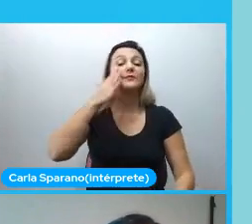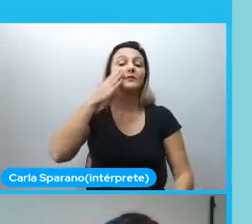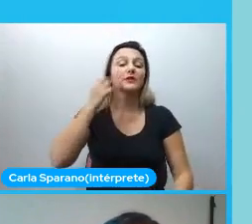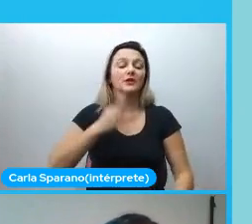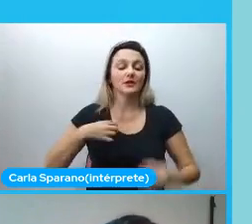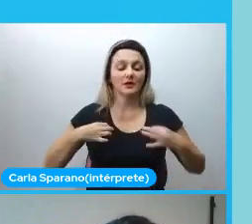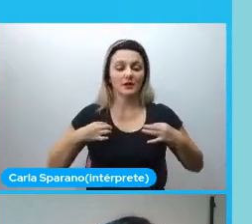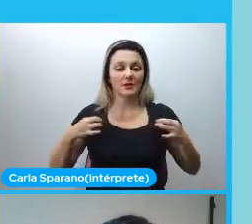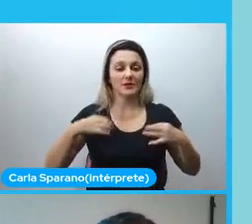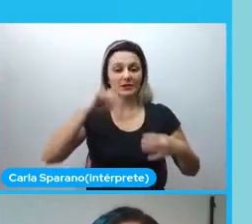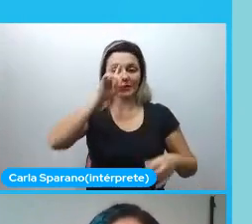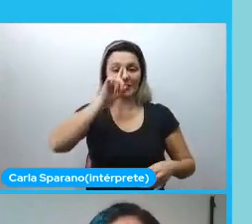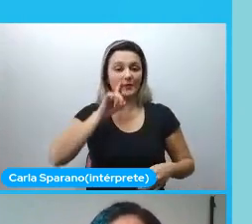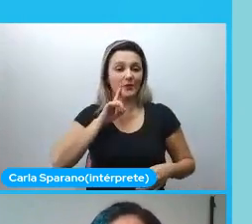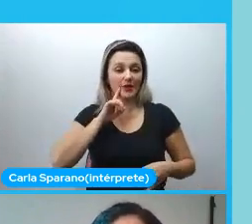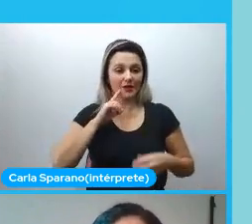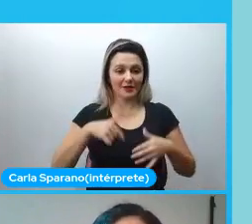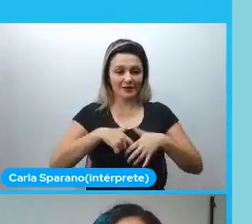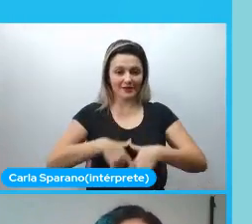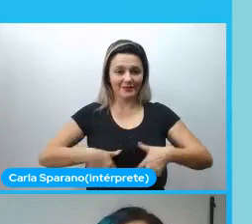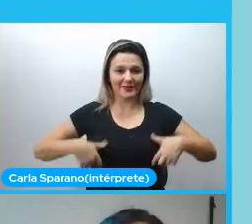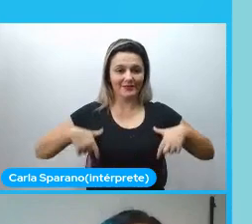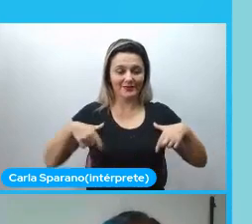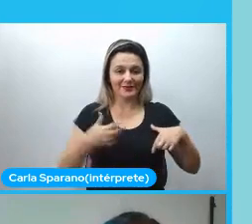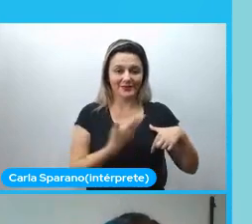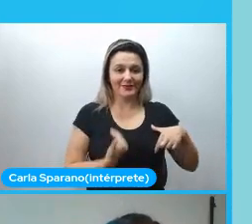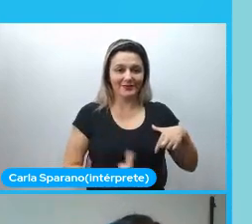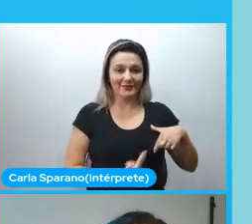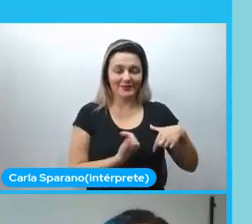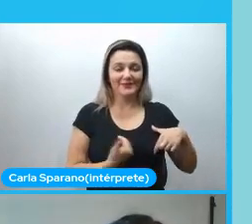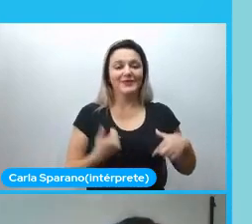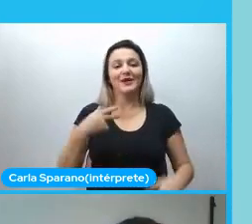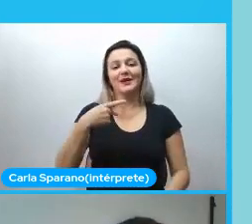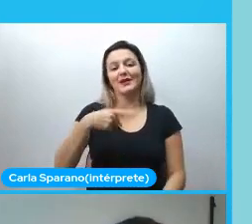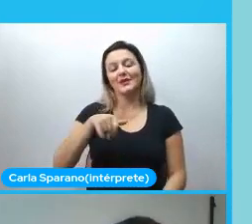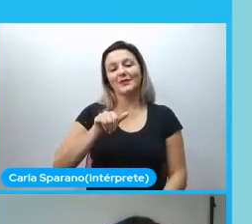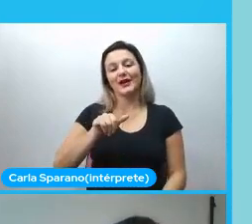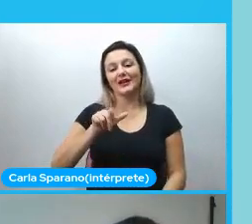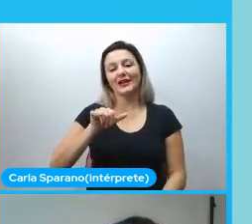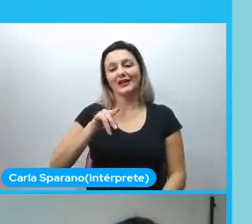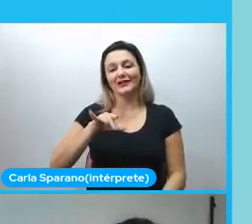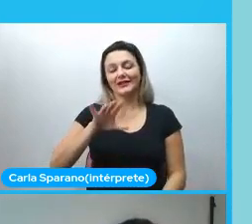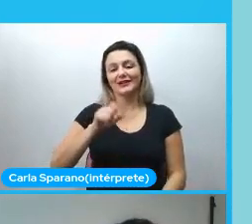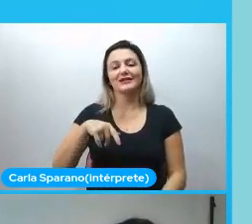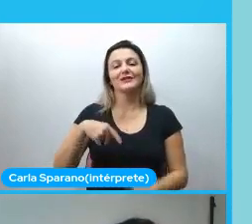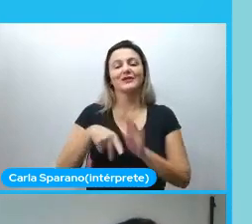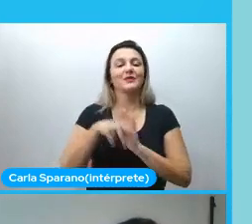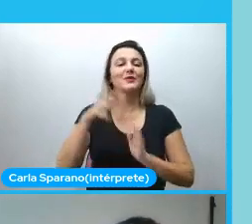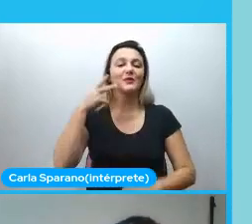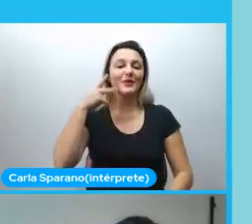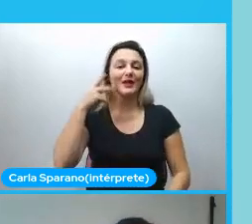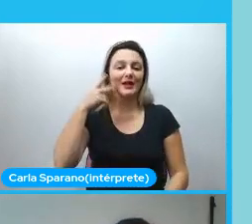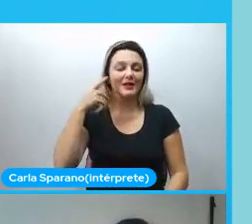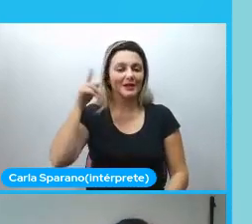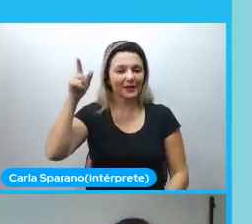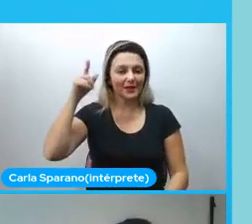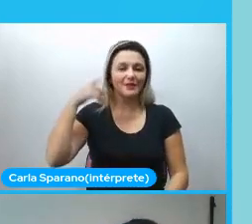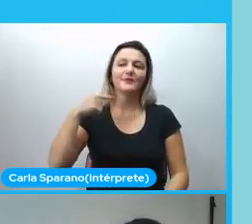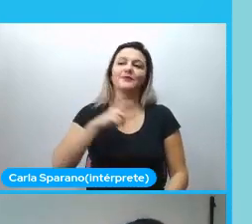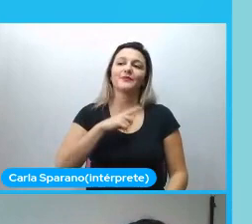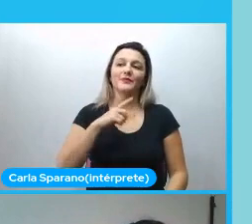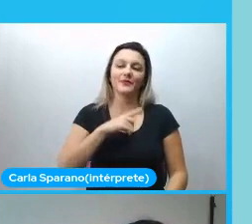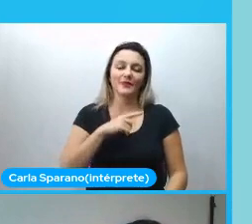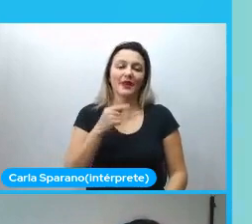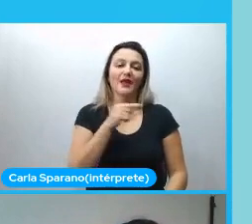amarela com o logo da Pailade Paraíba, cabelo verde, cacheado, com a raiz escura, o